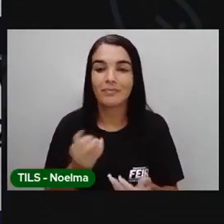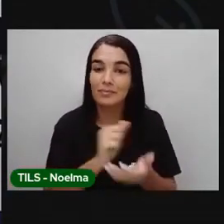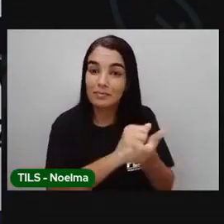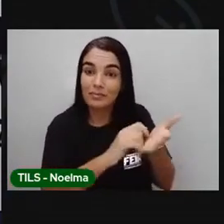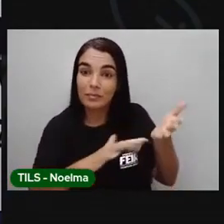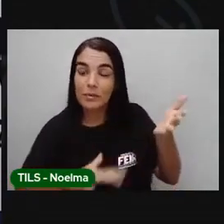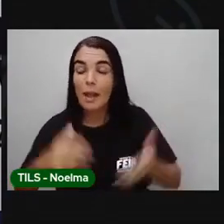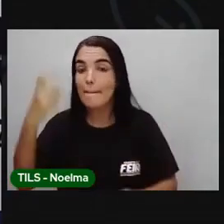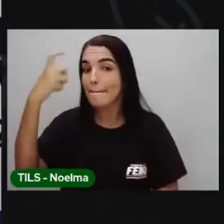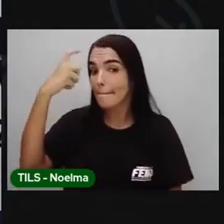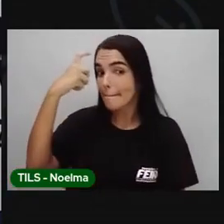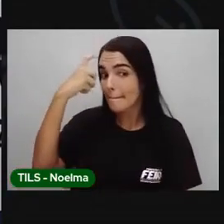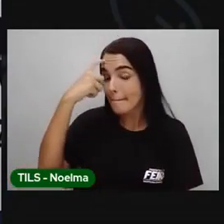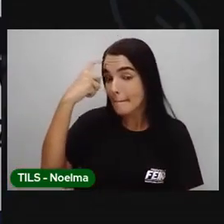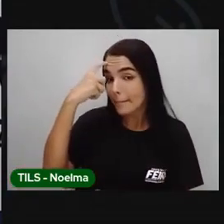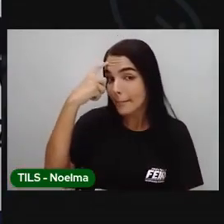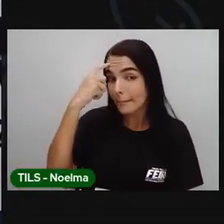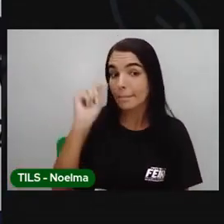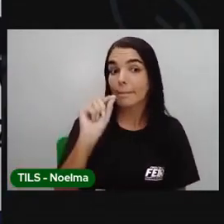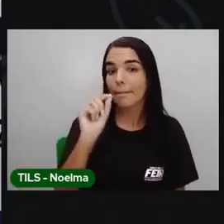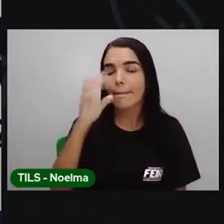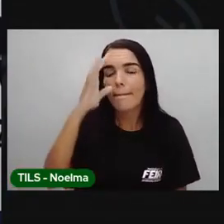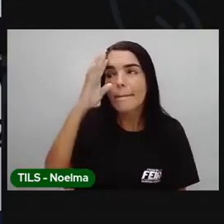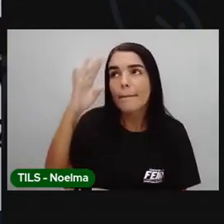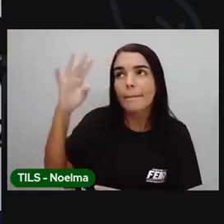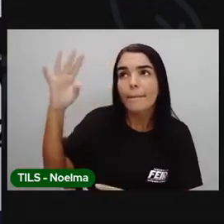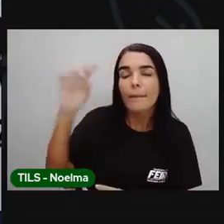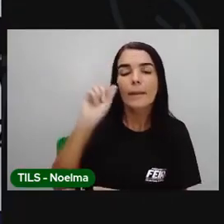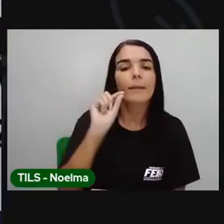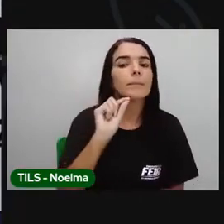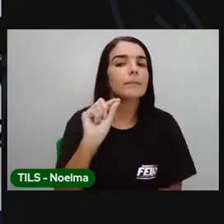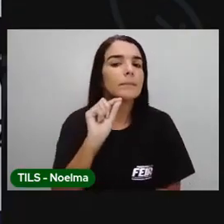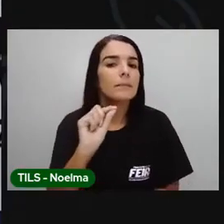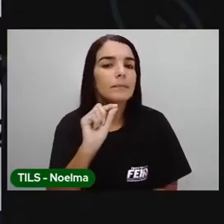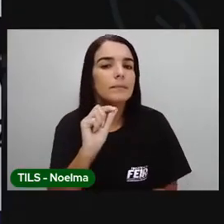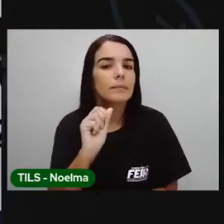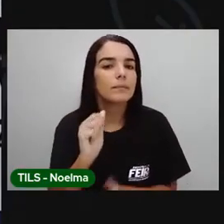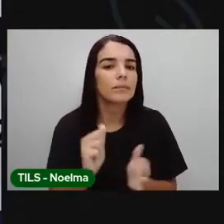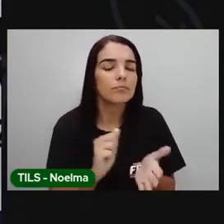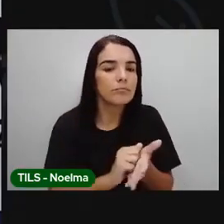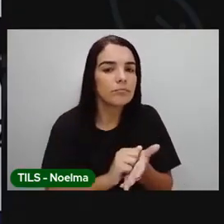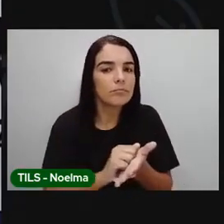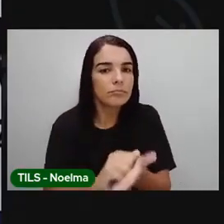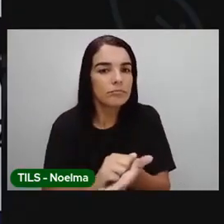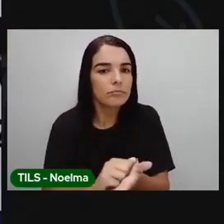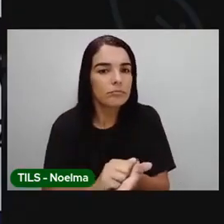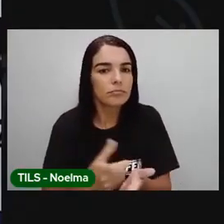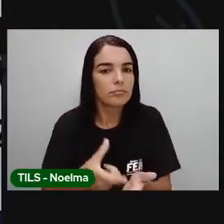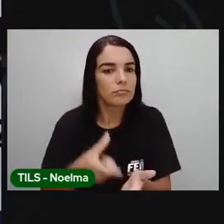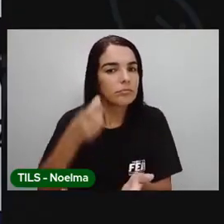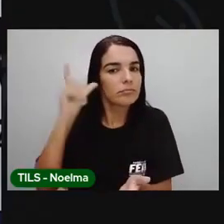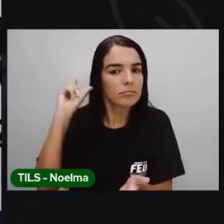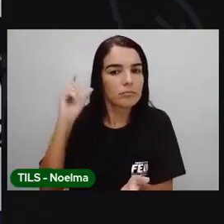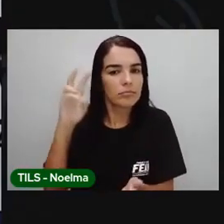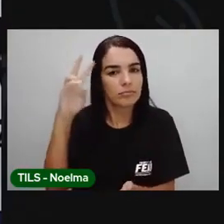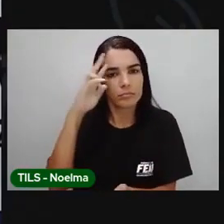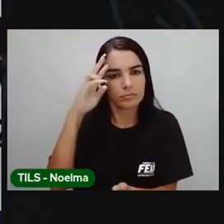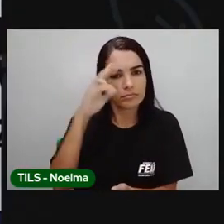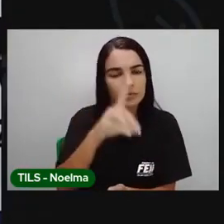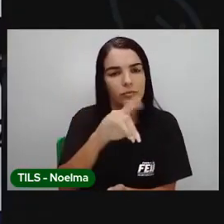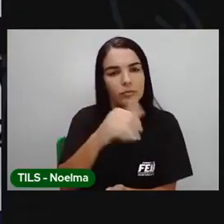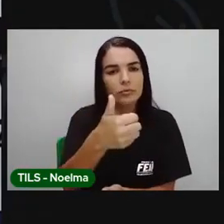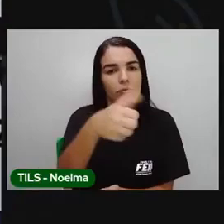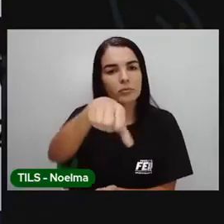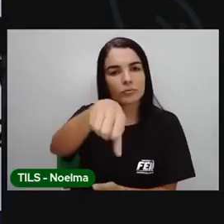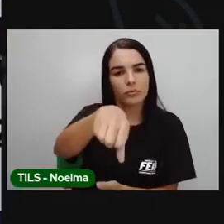pensada e refletida sobre o assunto que encerramos na segunda-feira, dia 19